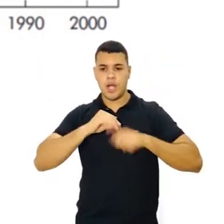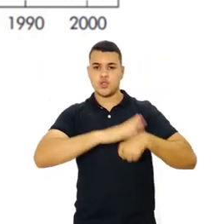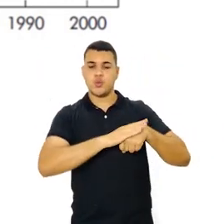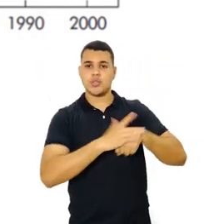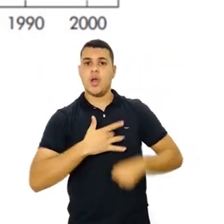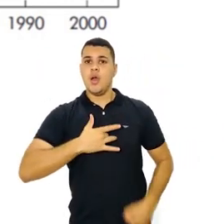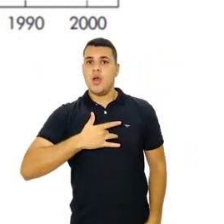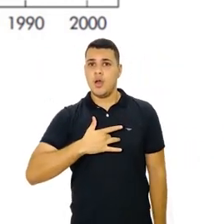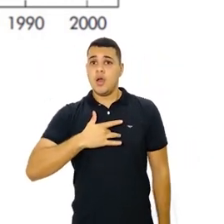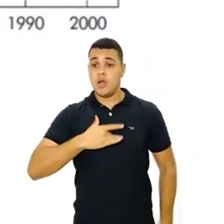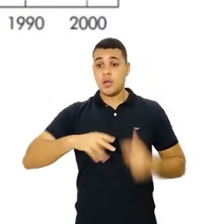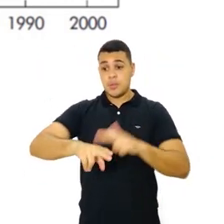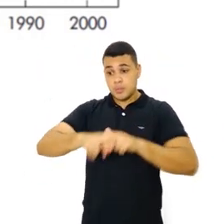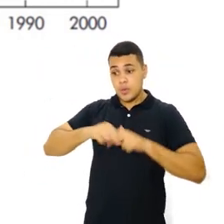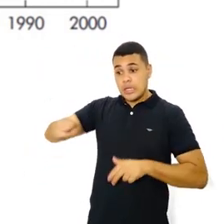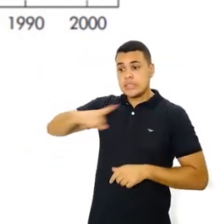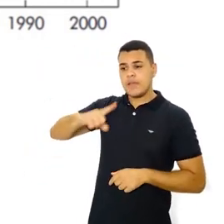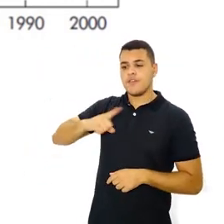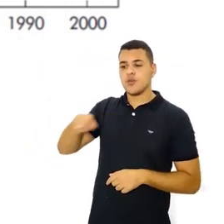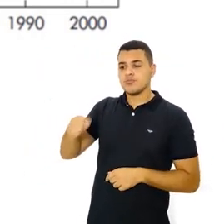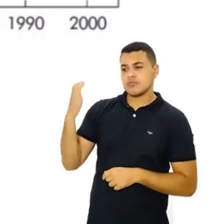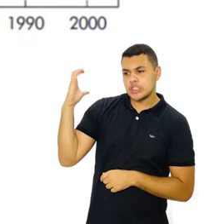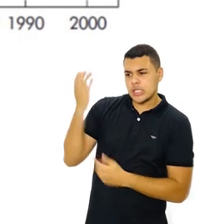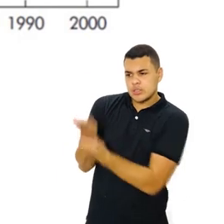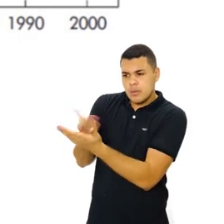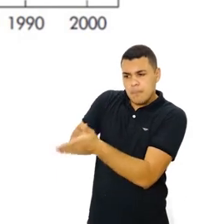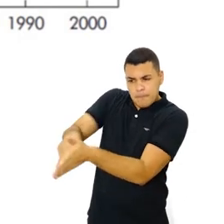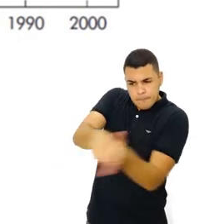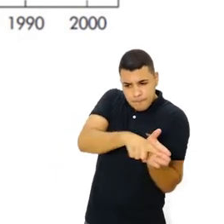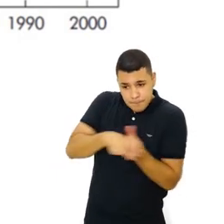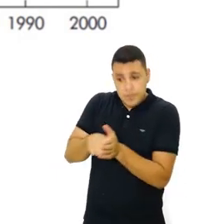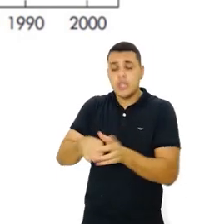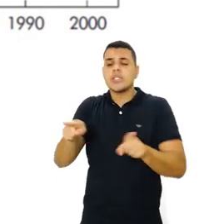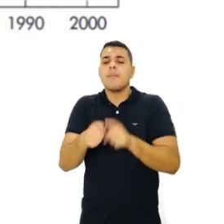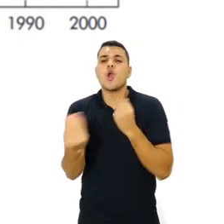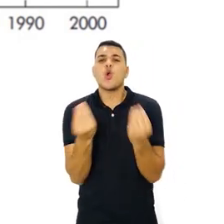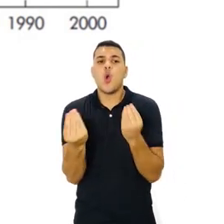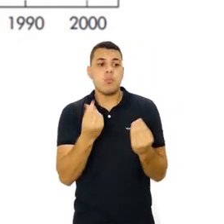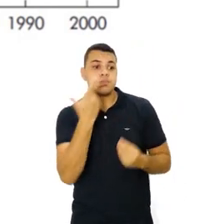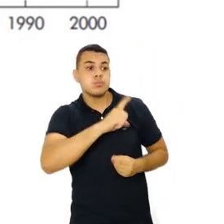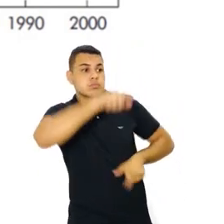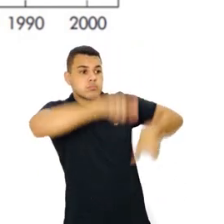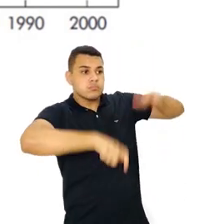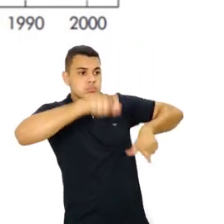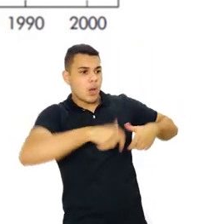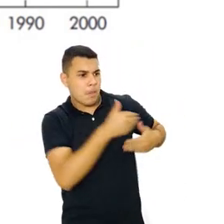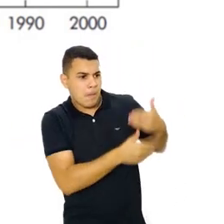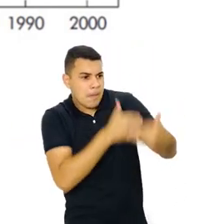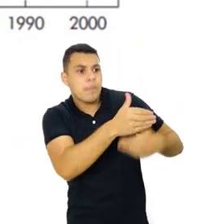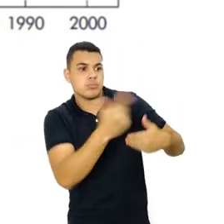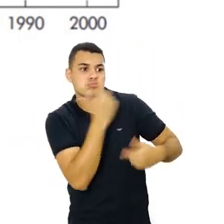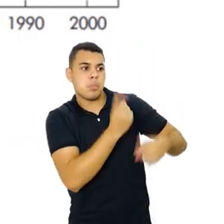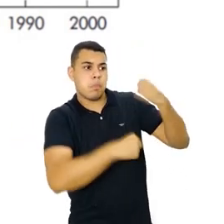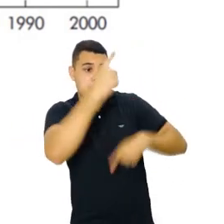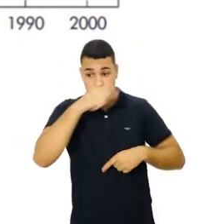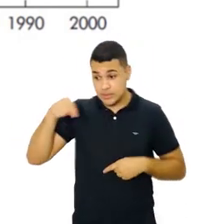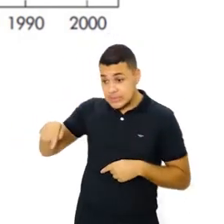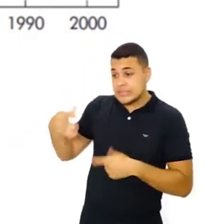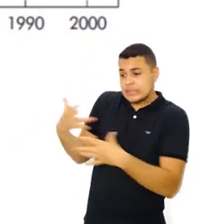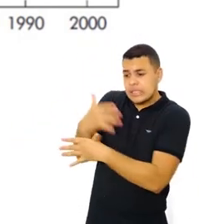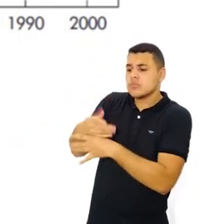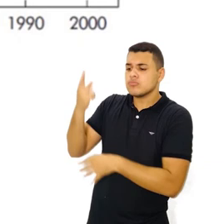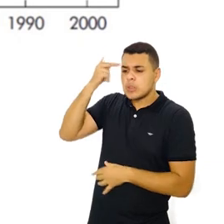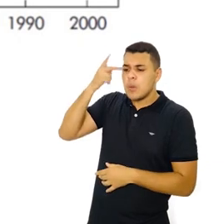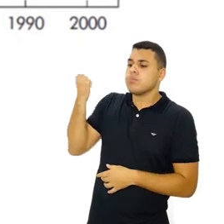mortalidade pela tuberculose. Isso devido ao conhecimento dos antimicrobianos e as melhorias